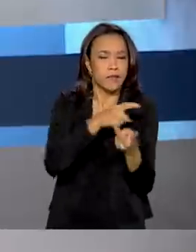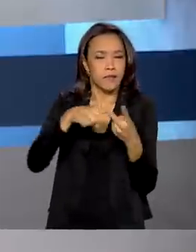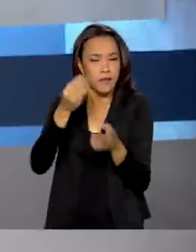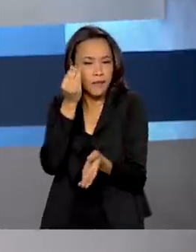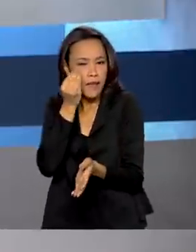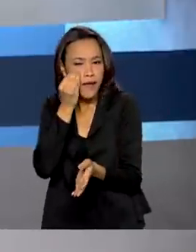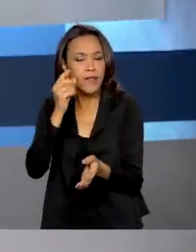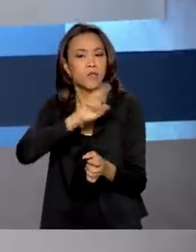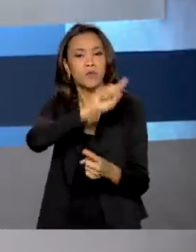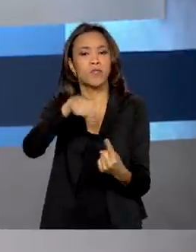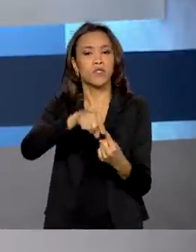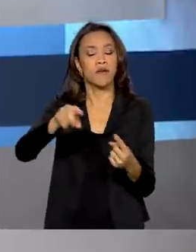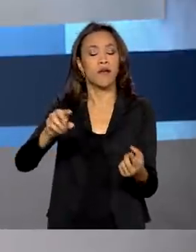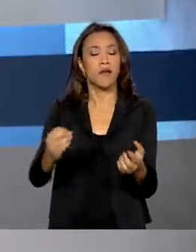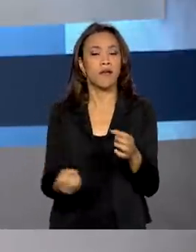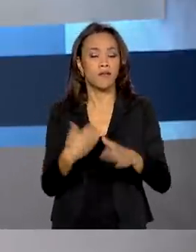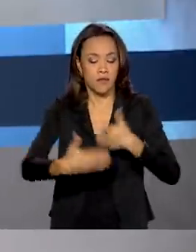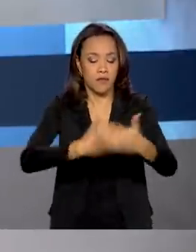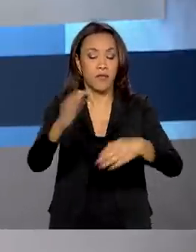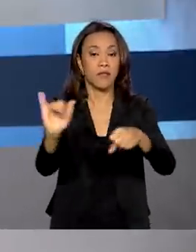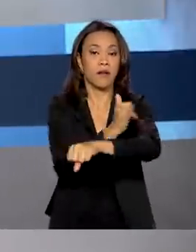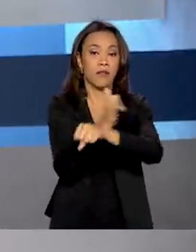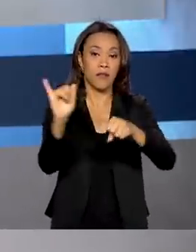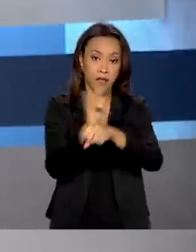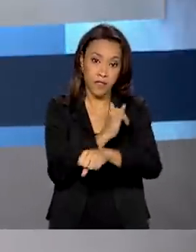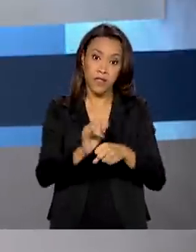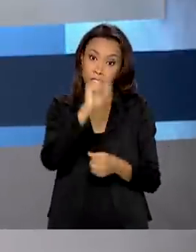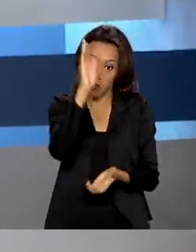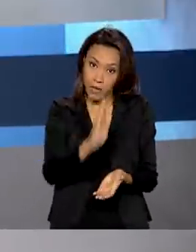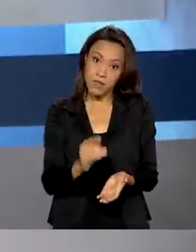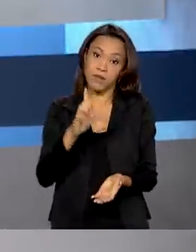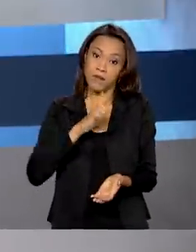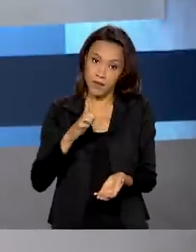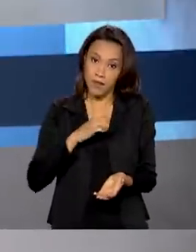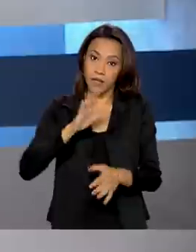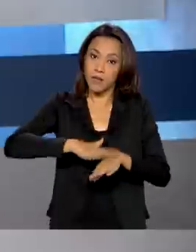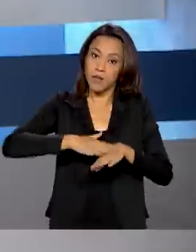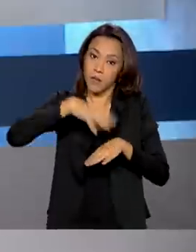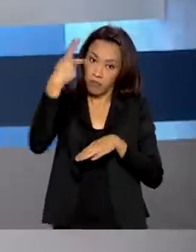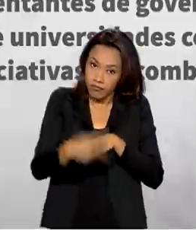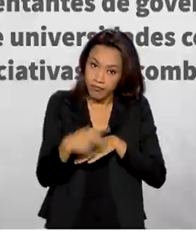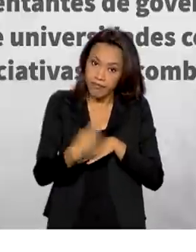uma estratégia nacional para que o Brasil se torne independente no combate à pandemia.